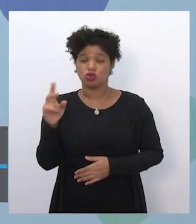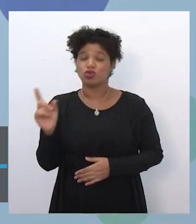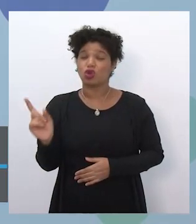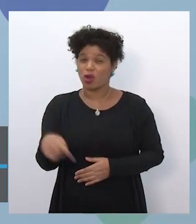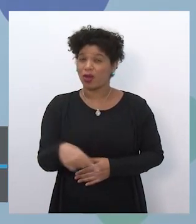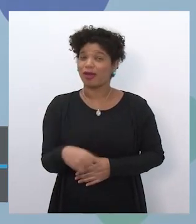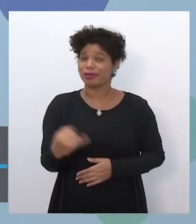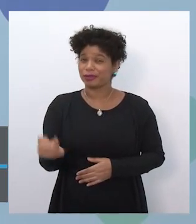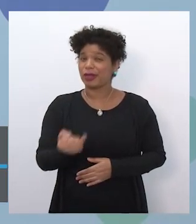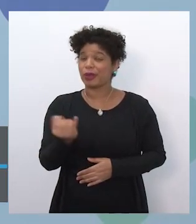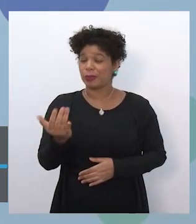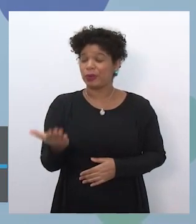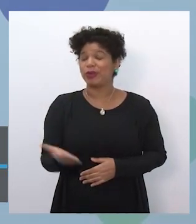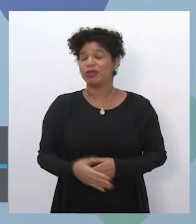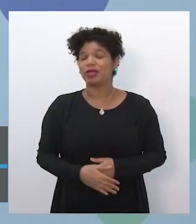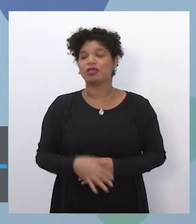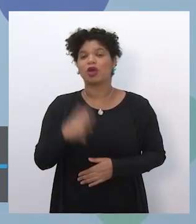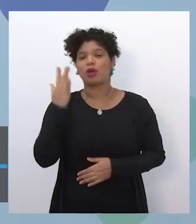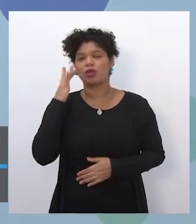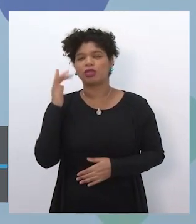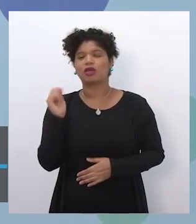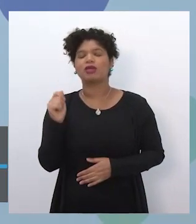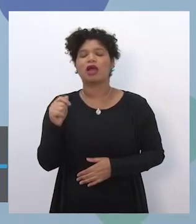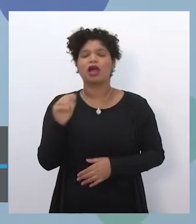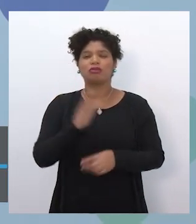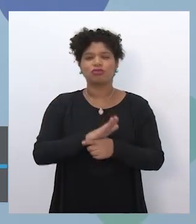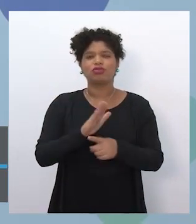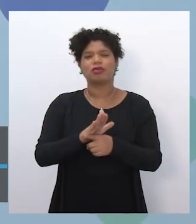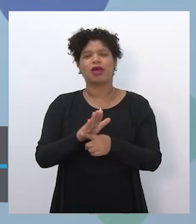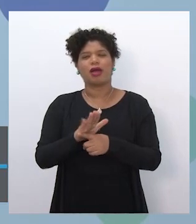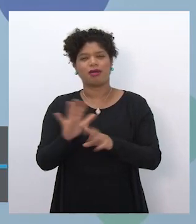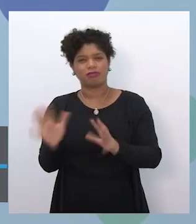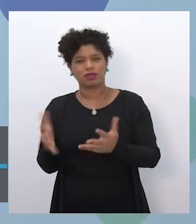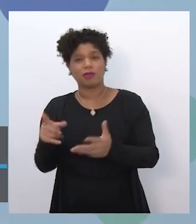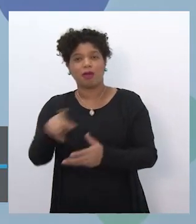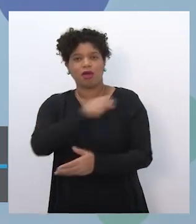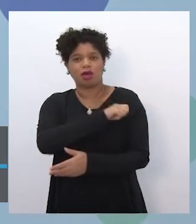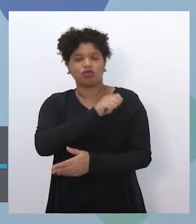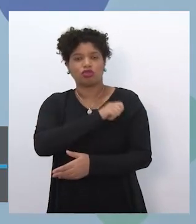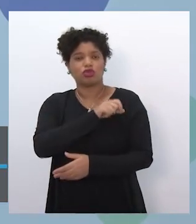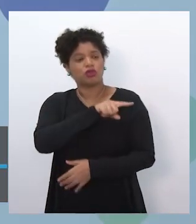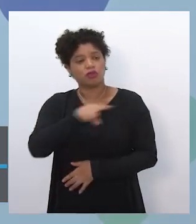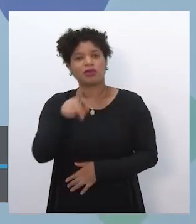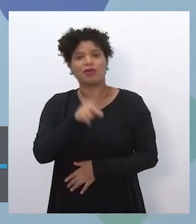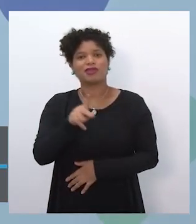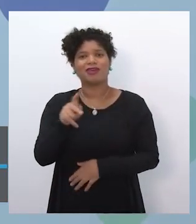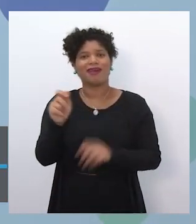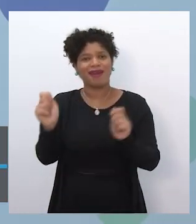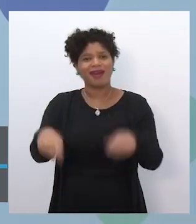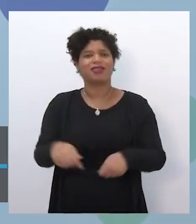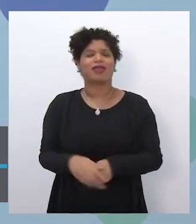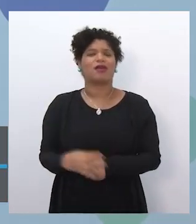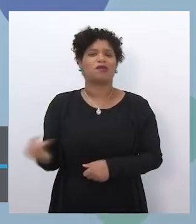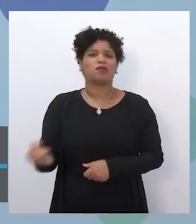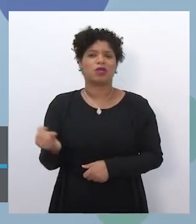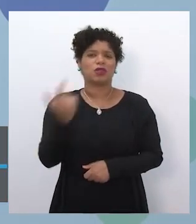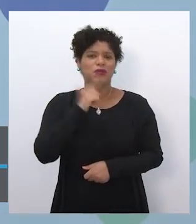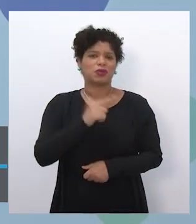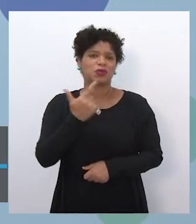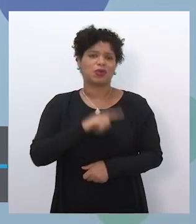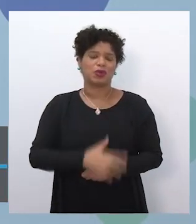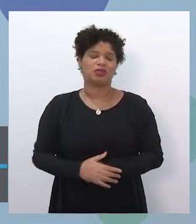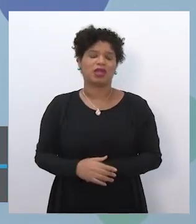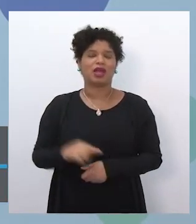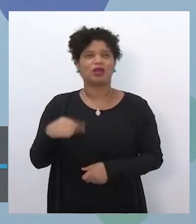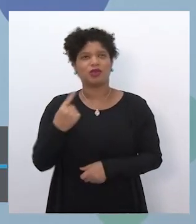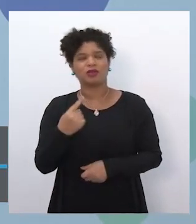o papel de mentorar, orientar, facilitar a aprendizagem desses estudantes vai ser crucial e nós